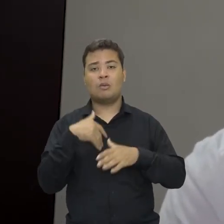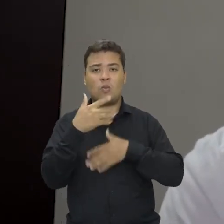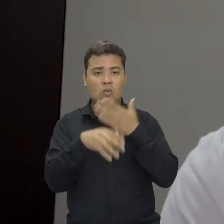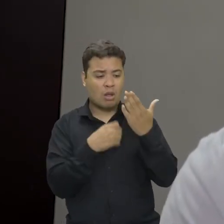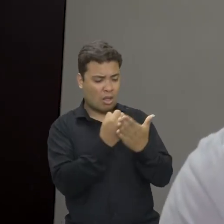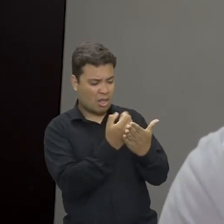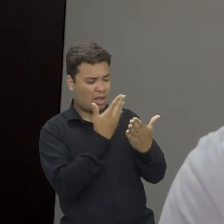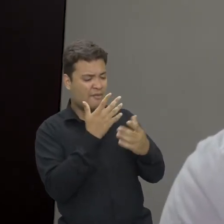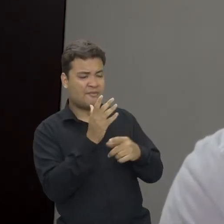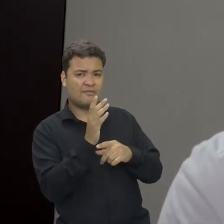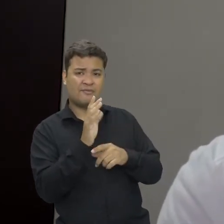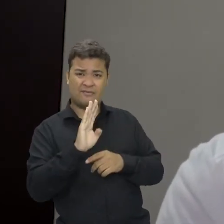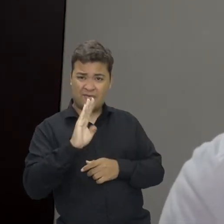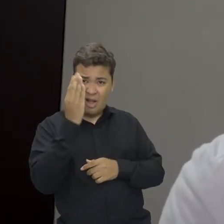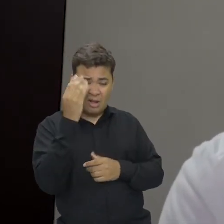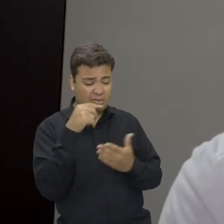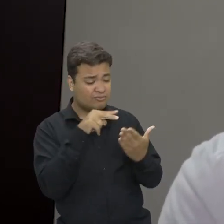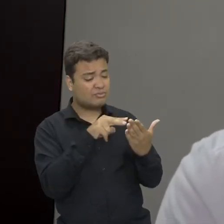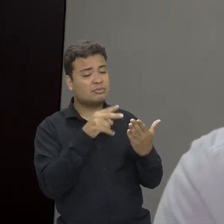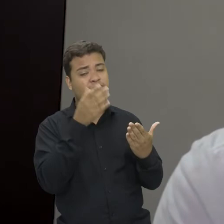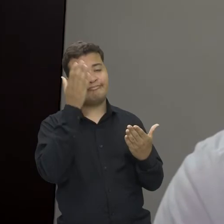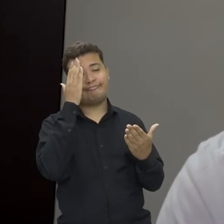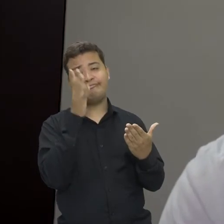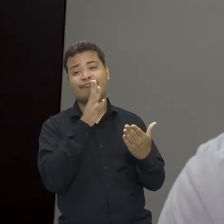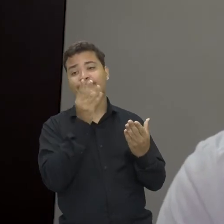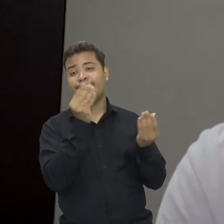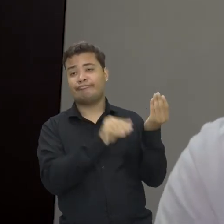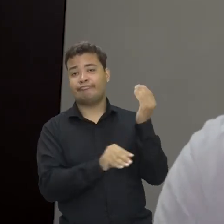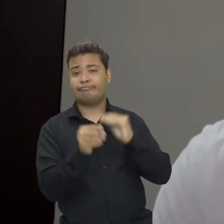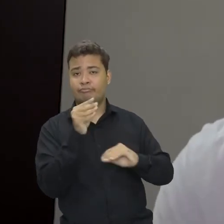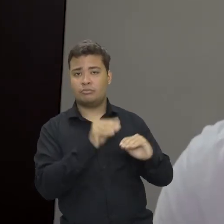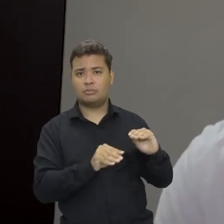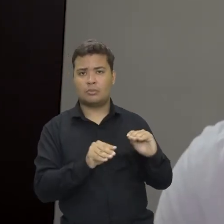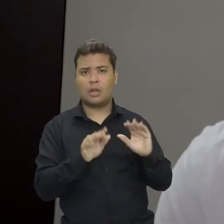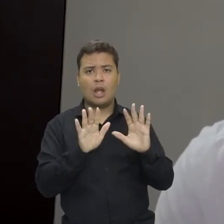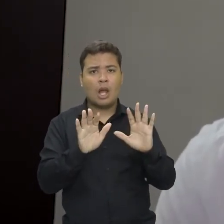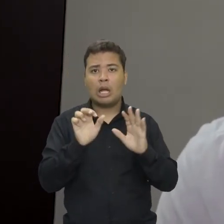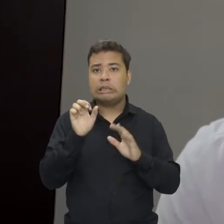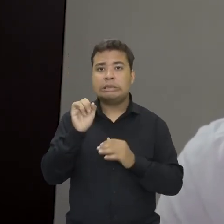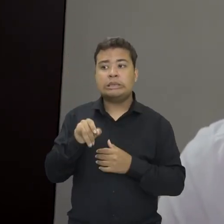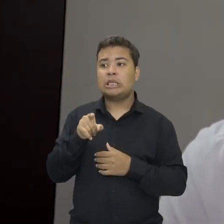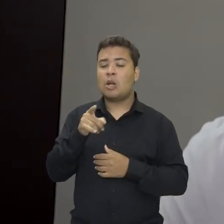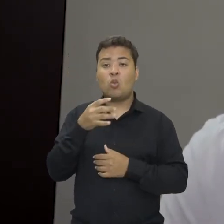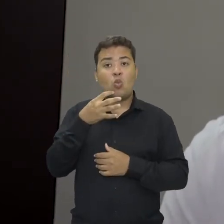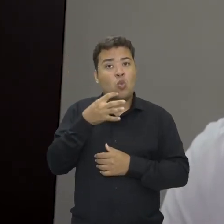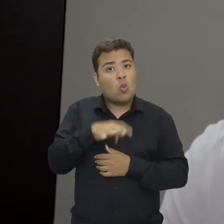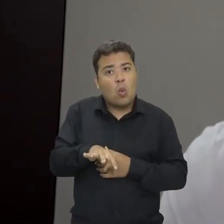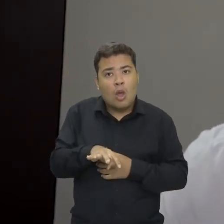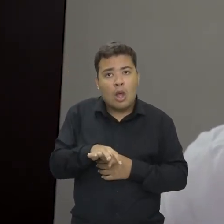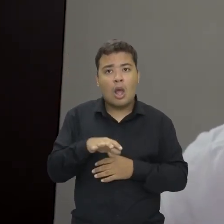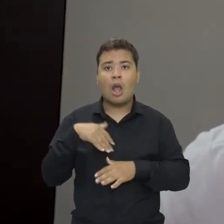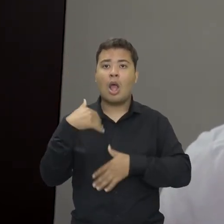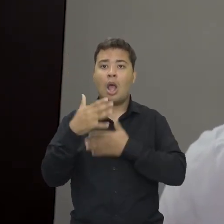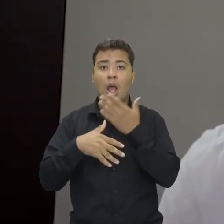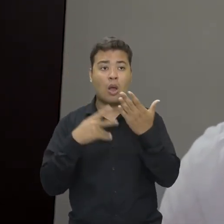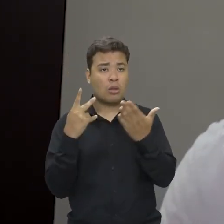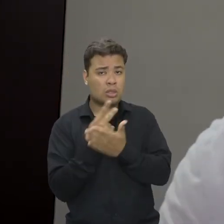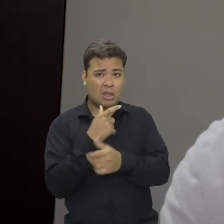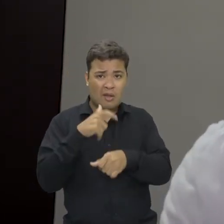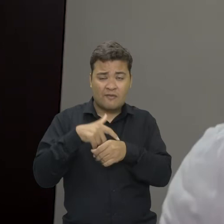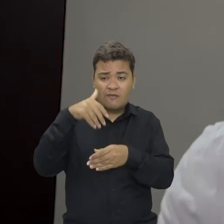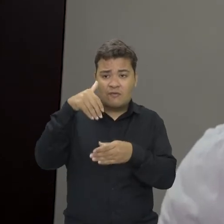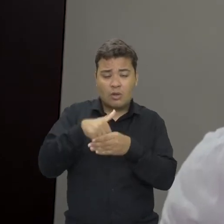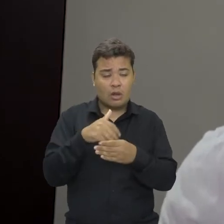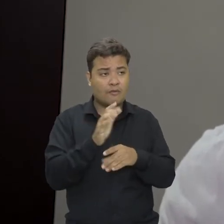que chegar para ela falso pode ter sido manipulado. Ao contrário, se ela não tivesse contato com a tecnologia, ela poderia chegar durante um pleito